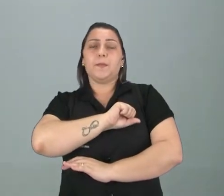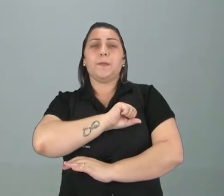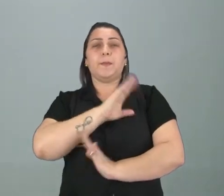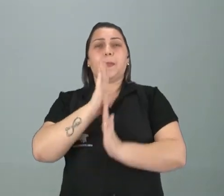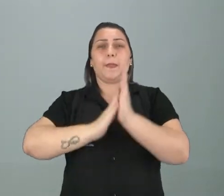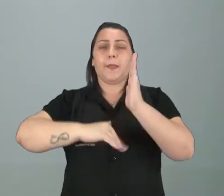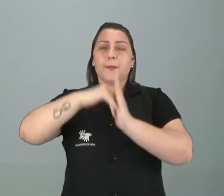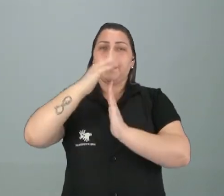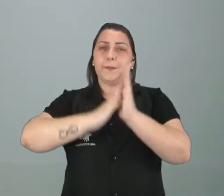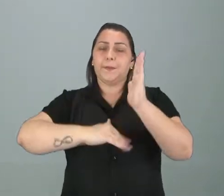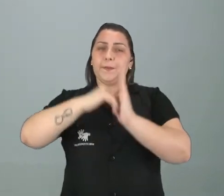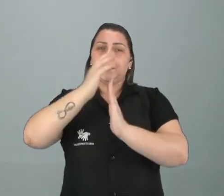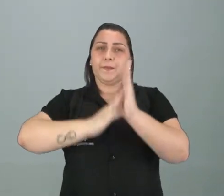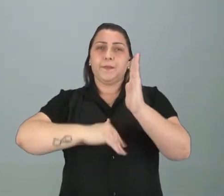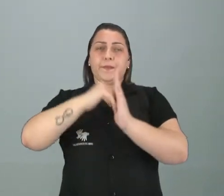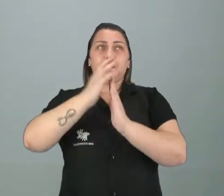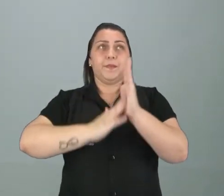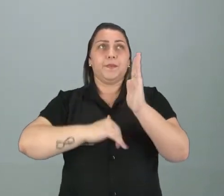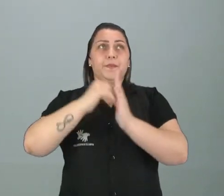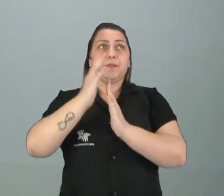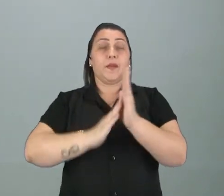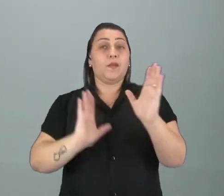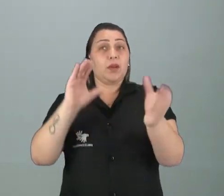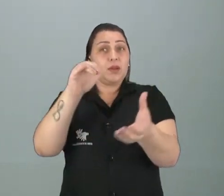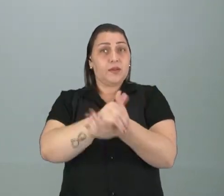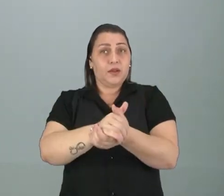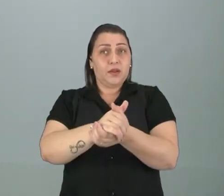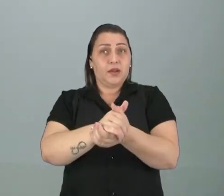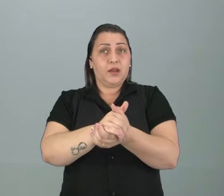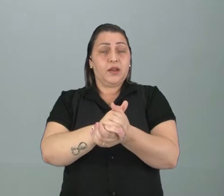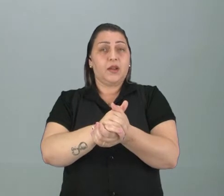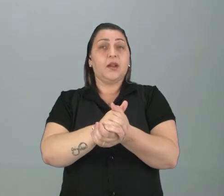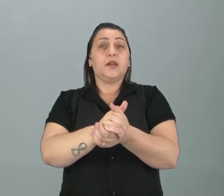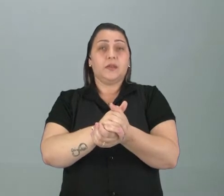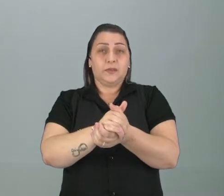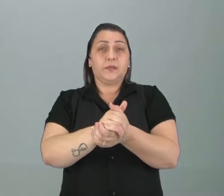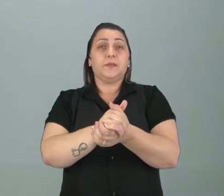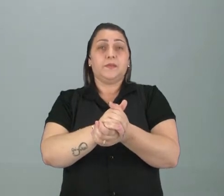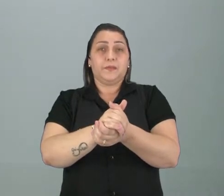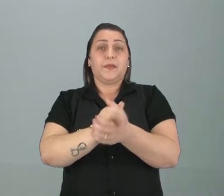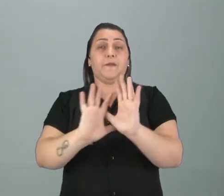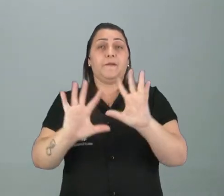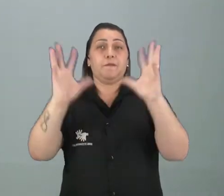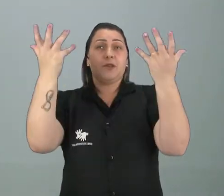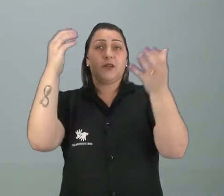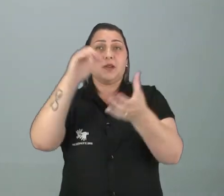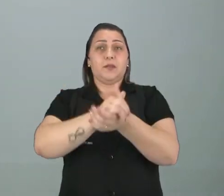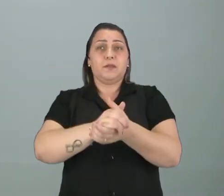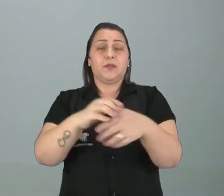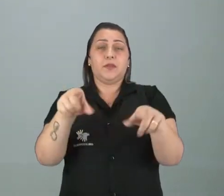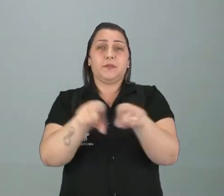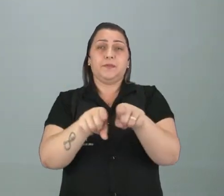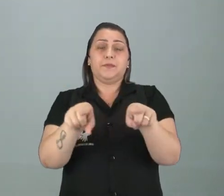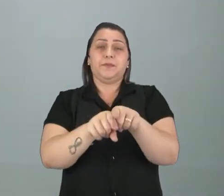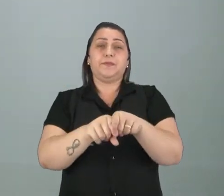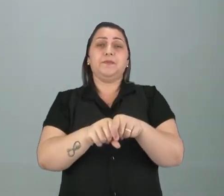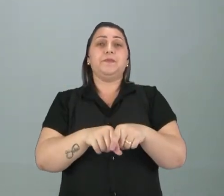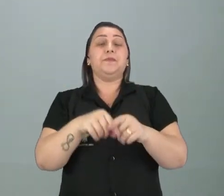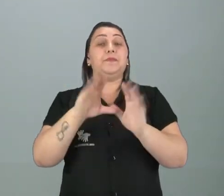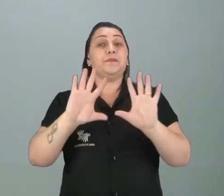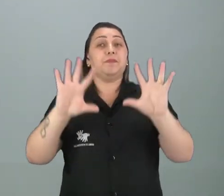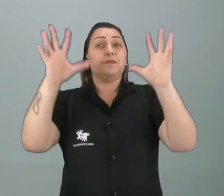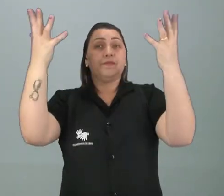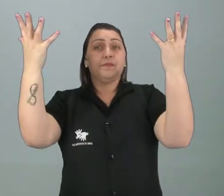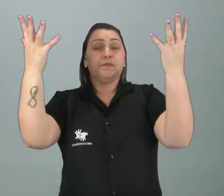casar, né? Ter o matrimônio ali deles, a festa de matrimônio deles, as